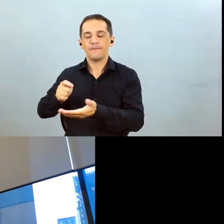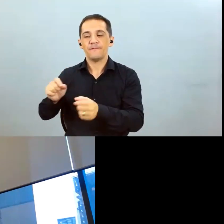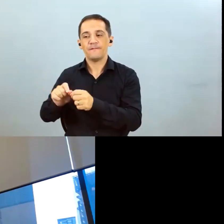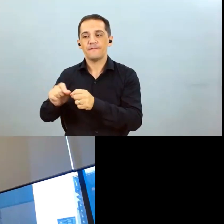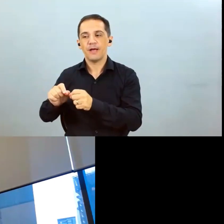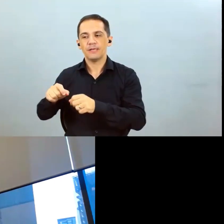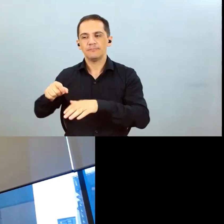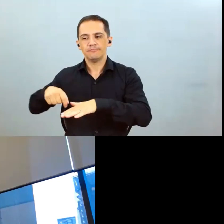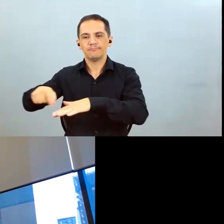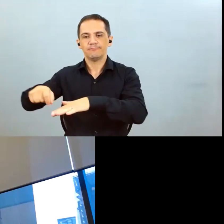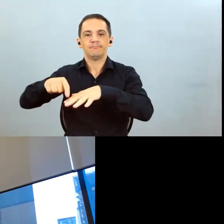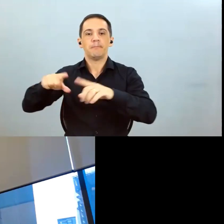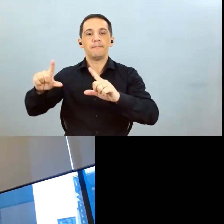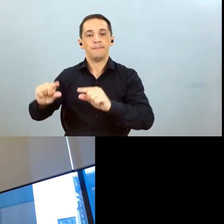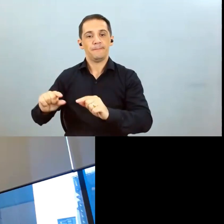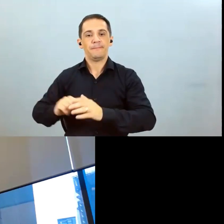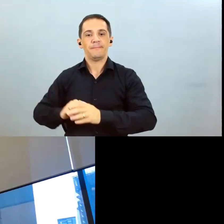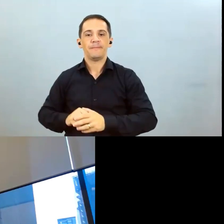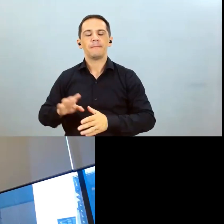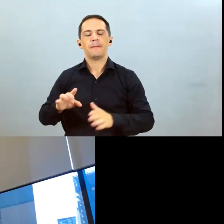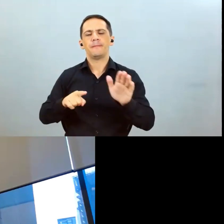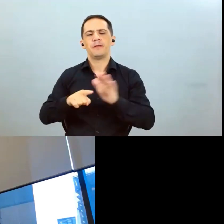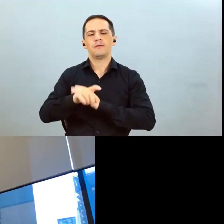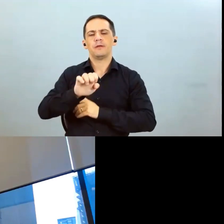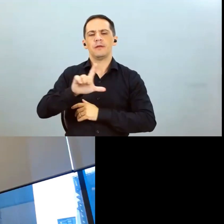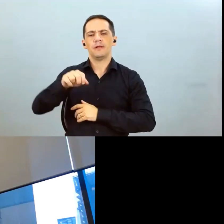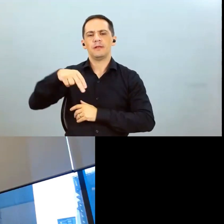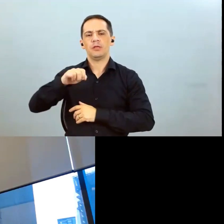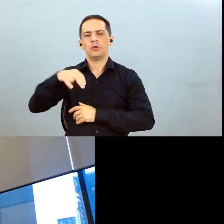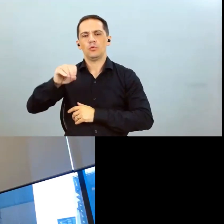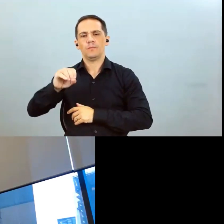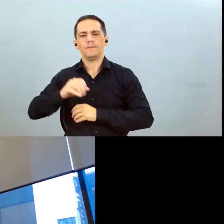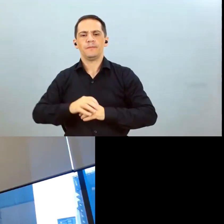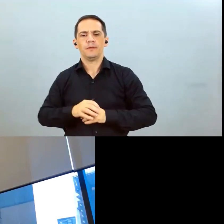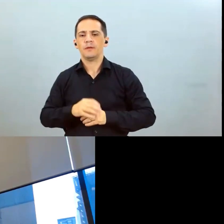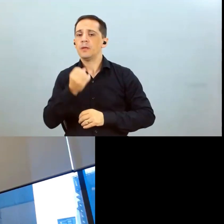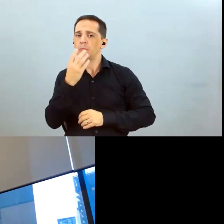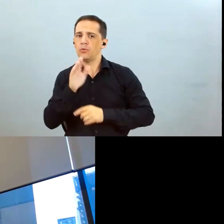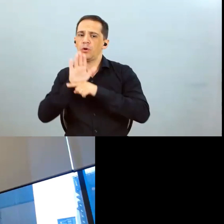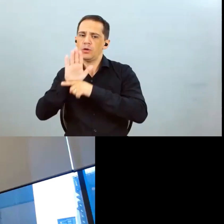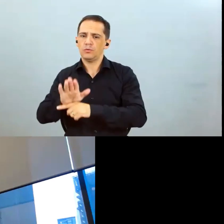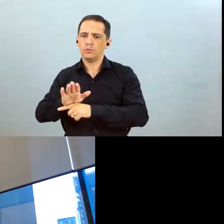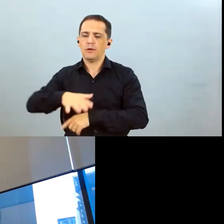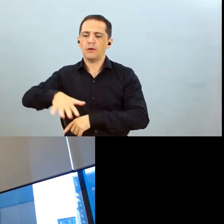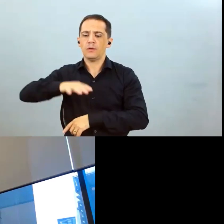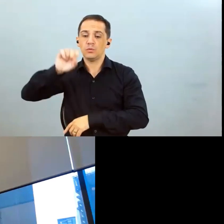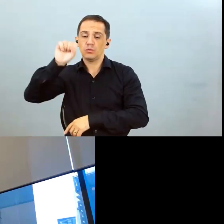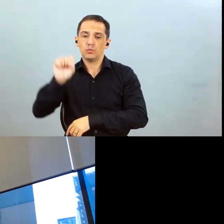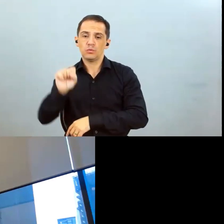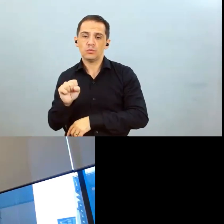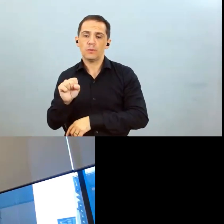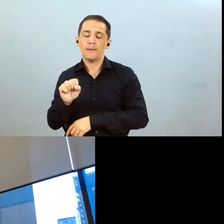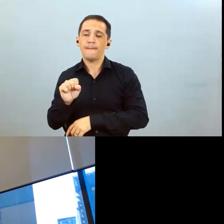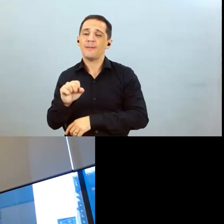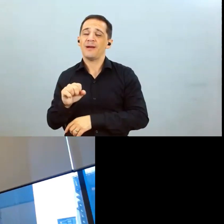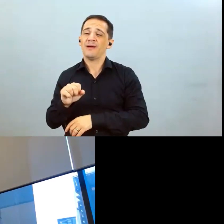em relação ao El Ninho a chegada do El Ninho ela é muito boa para o sul teoria se tudo ver mas talvez não tão